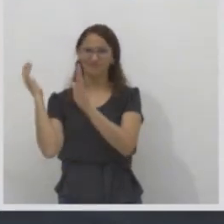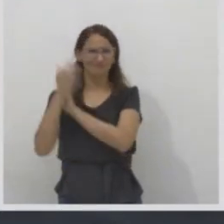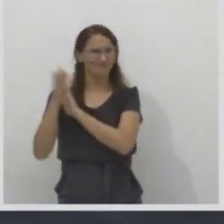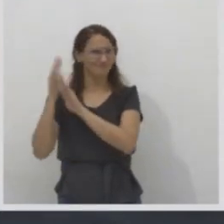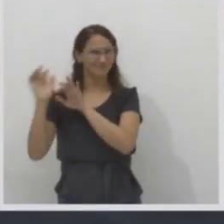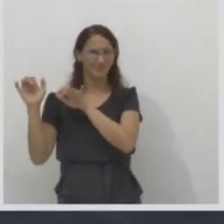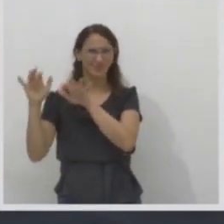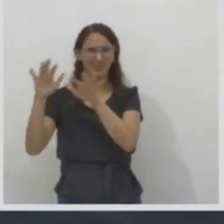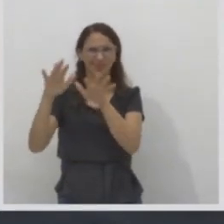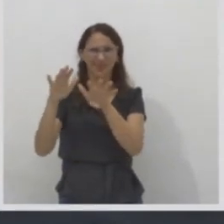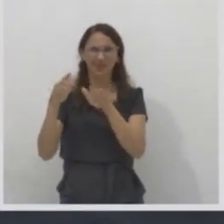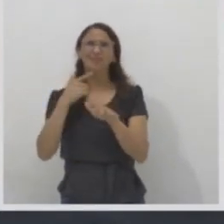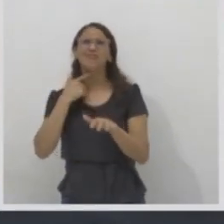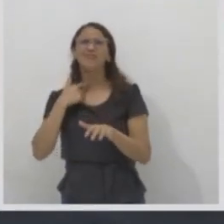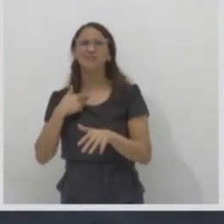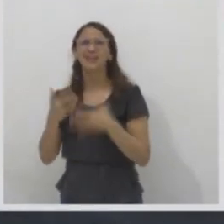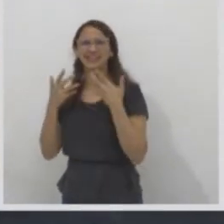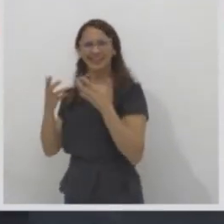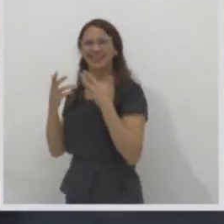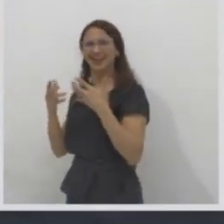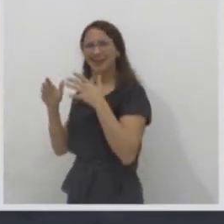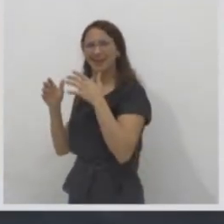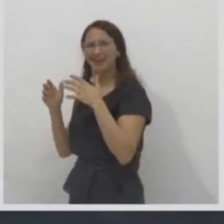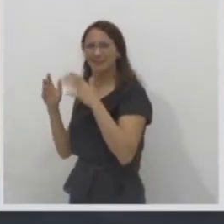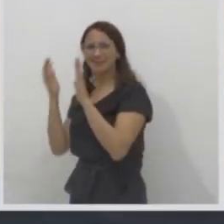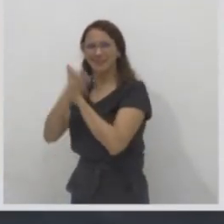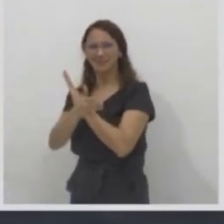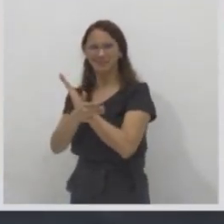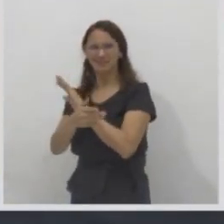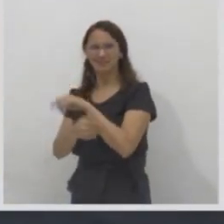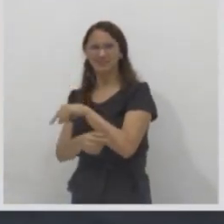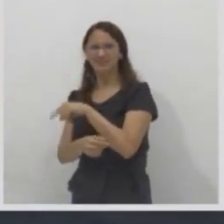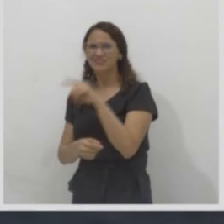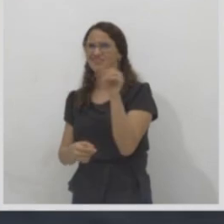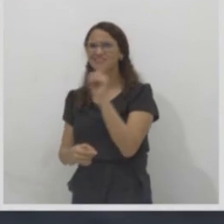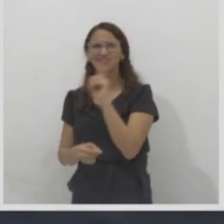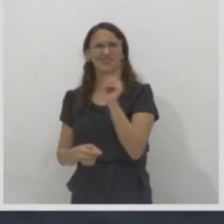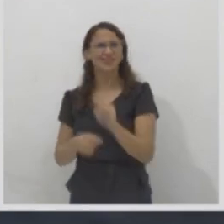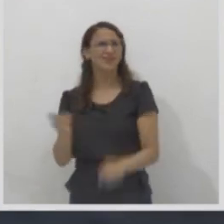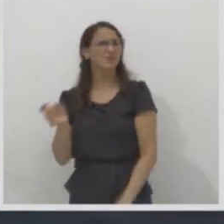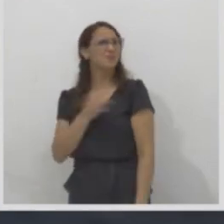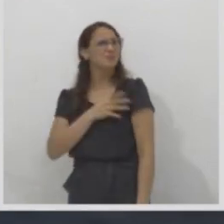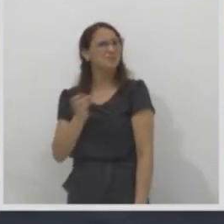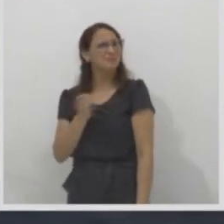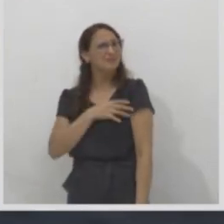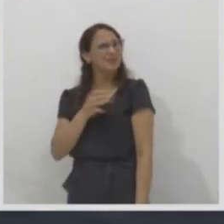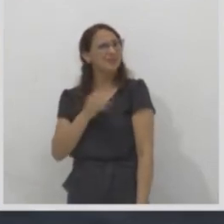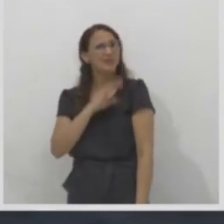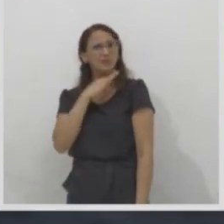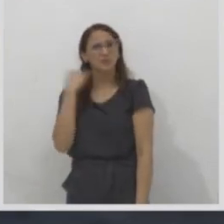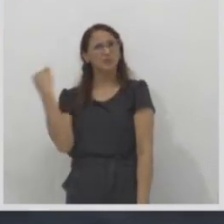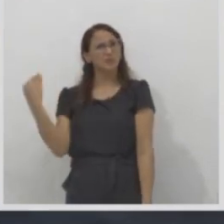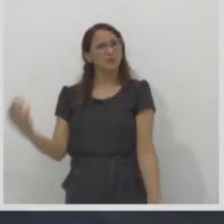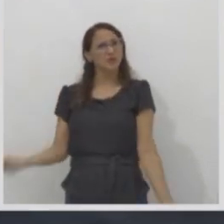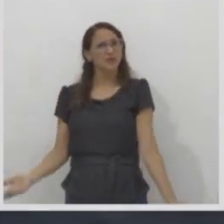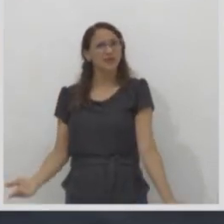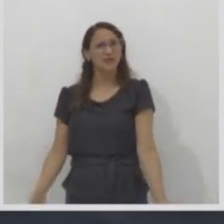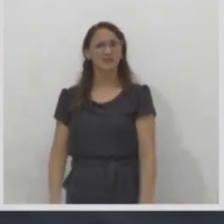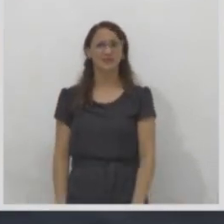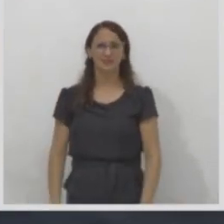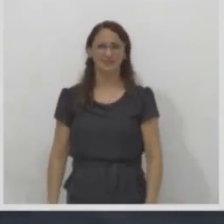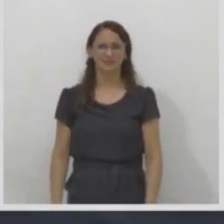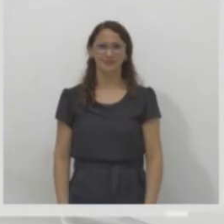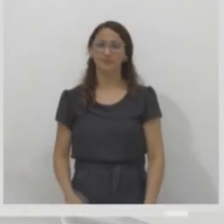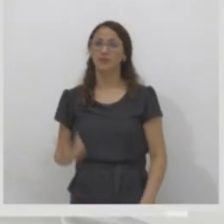eles amam o seu país. Mas estão saindo de lá com medo de perderem suas vidas. Segundo lugar, o